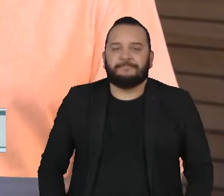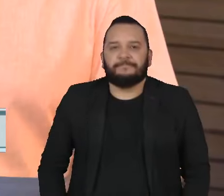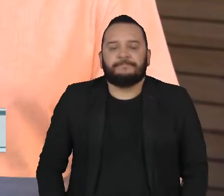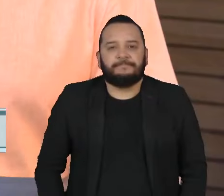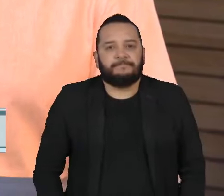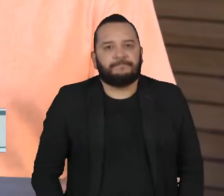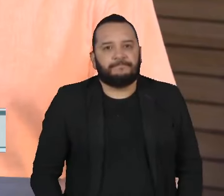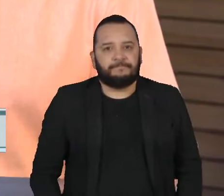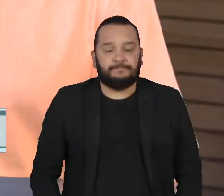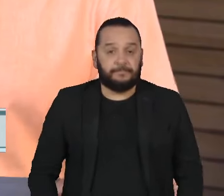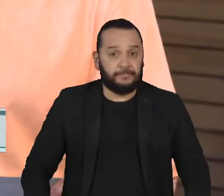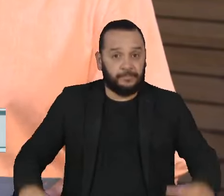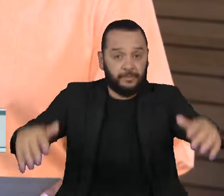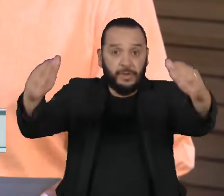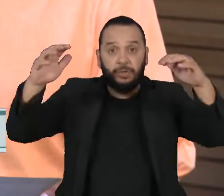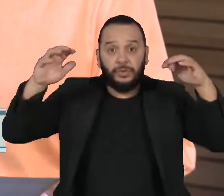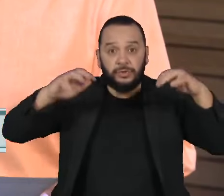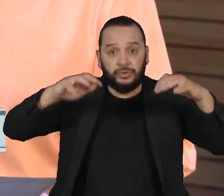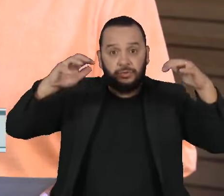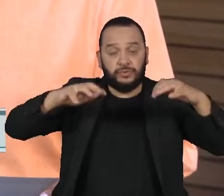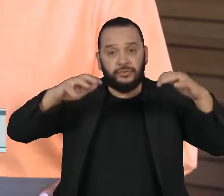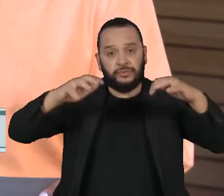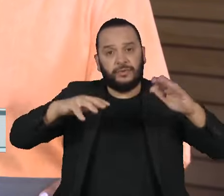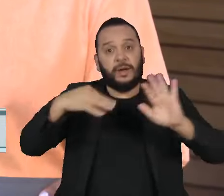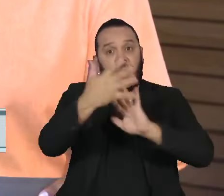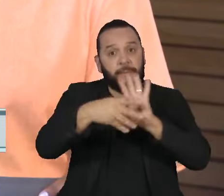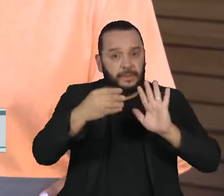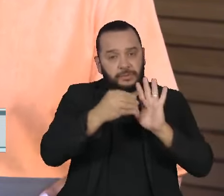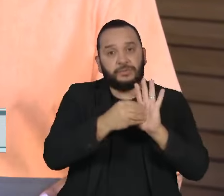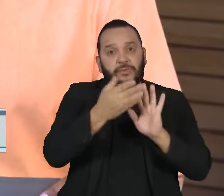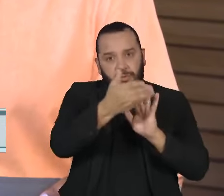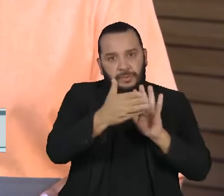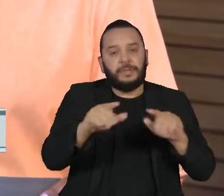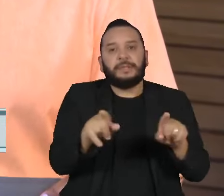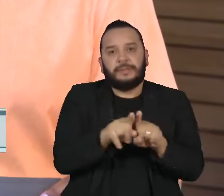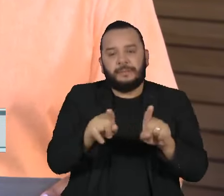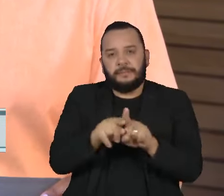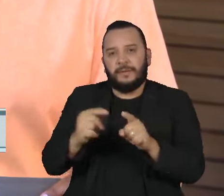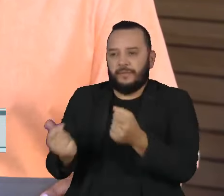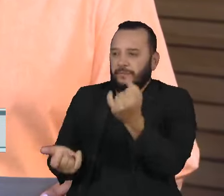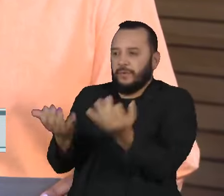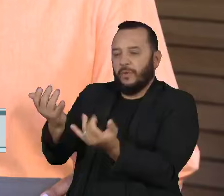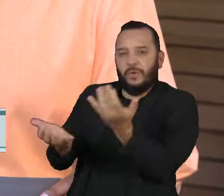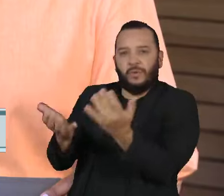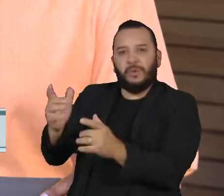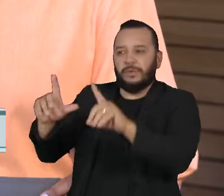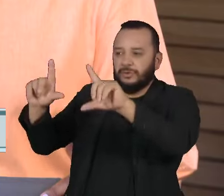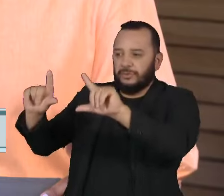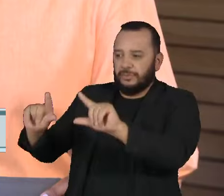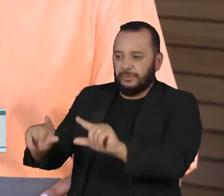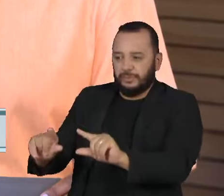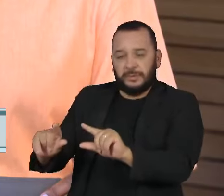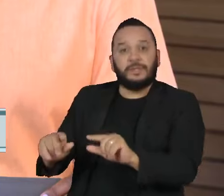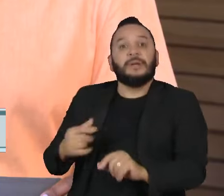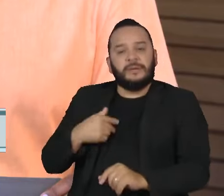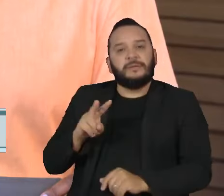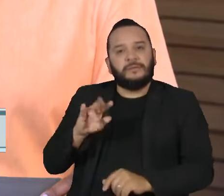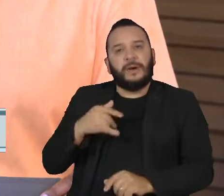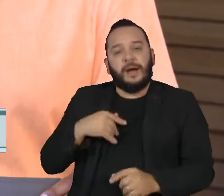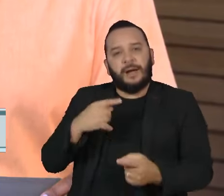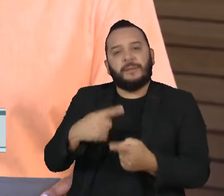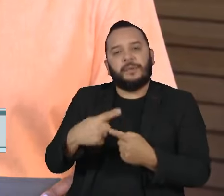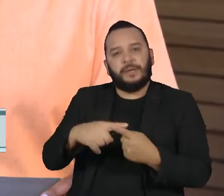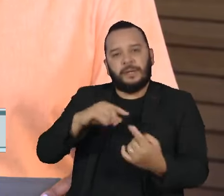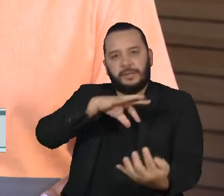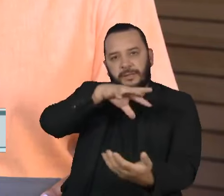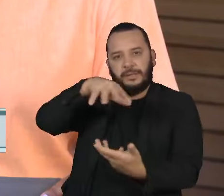O aumento de chuvas na Amazônia e a redução dos focos de incêndio devem vir com o fenômeno Laninha, mas